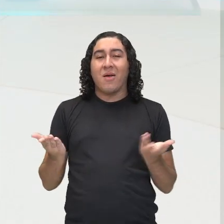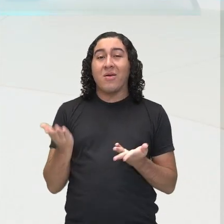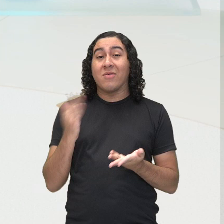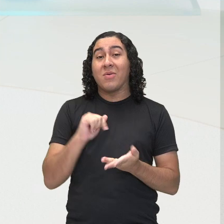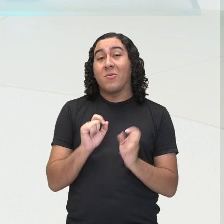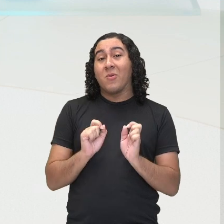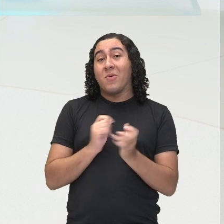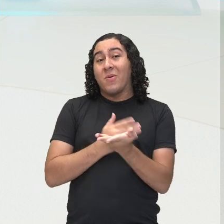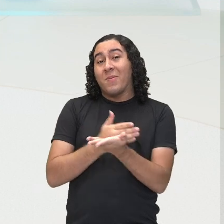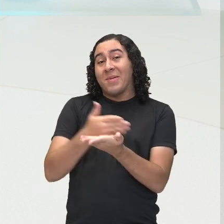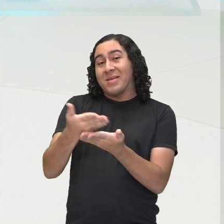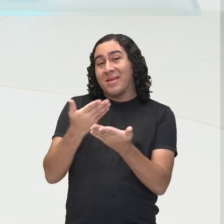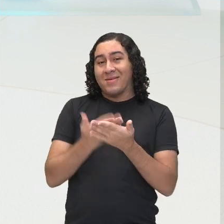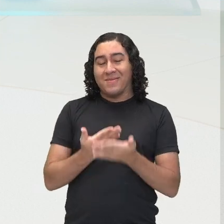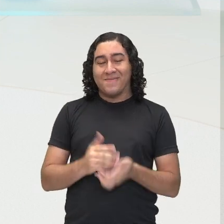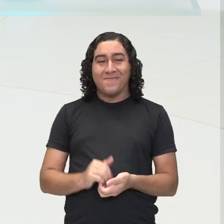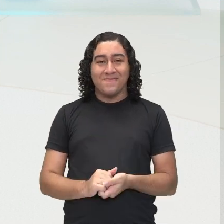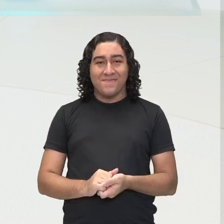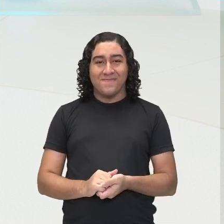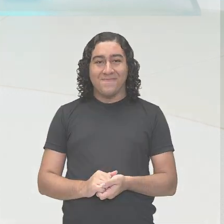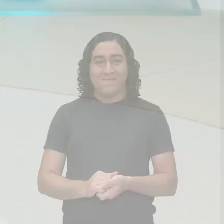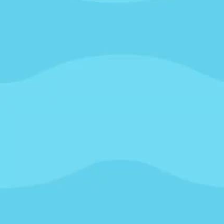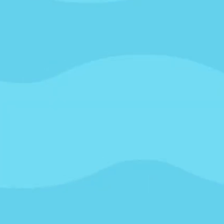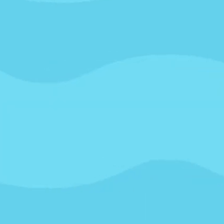dar início à aula de hoje.